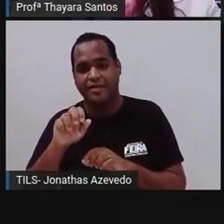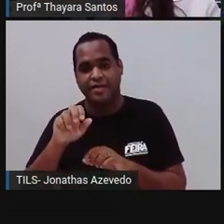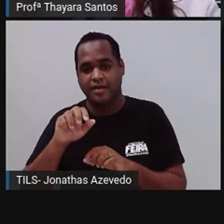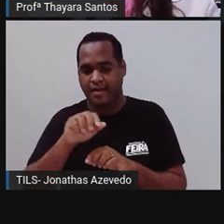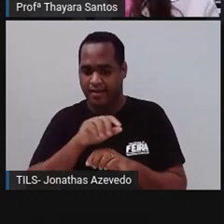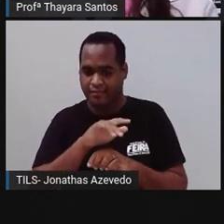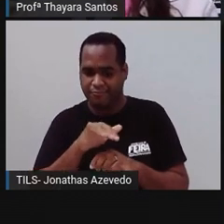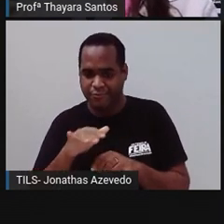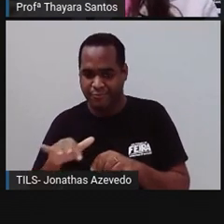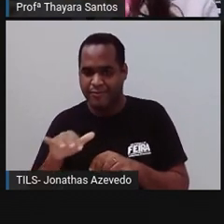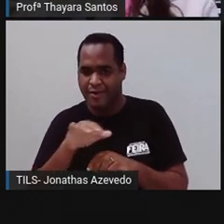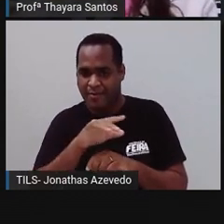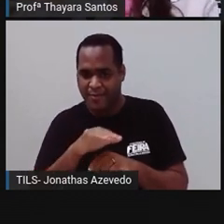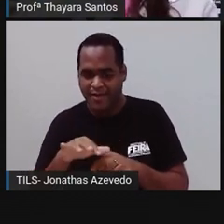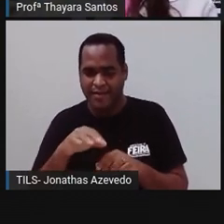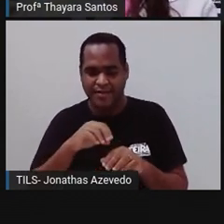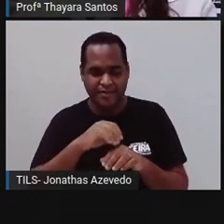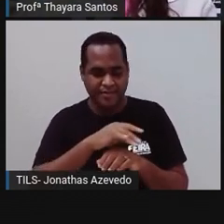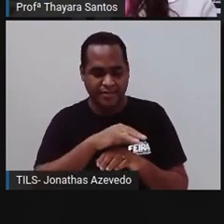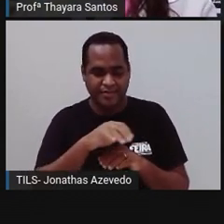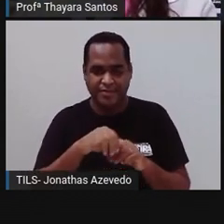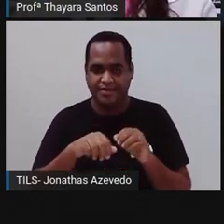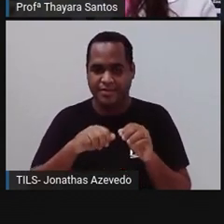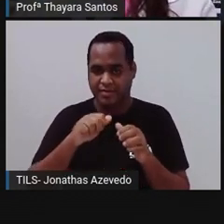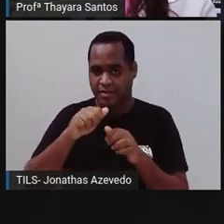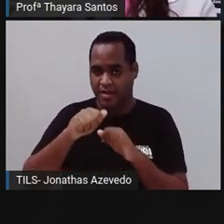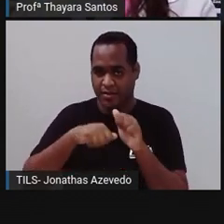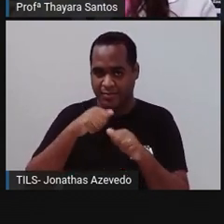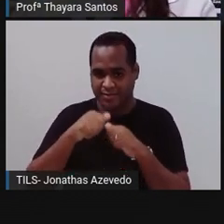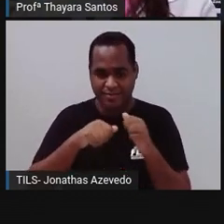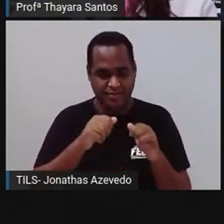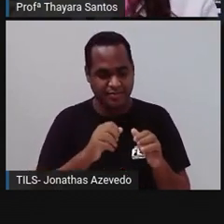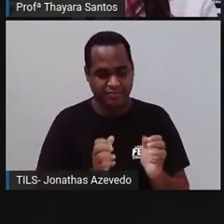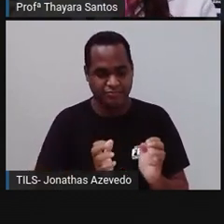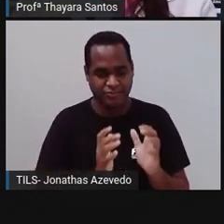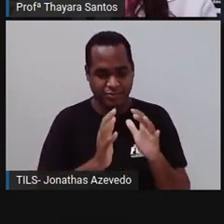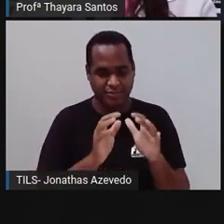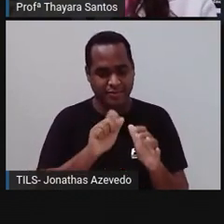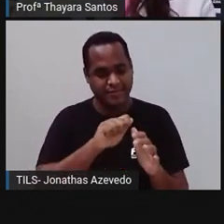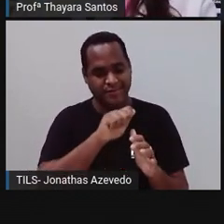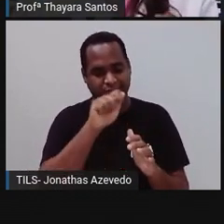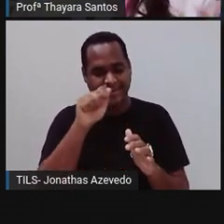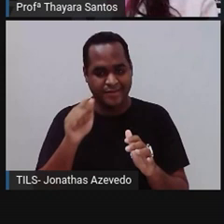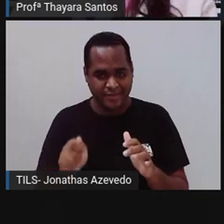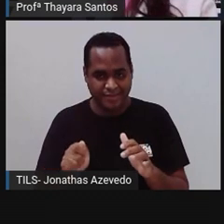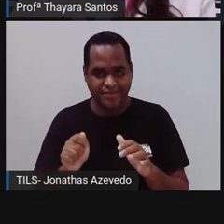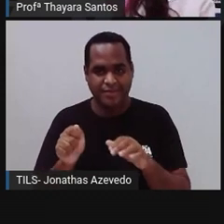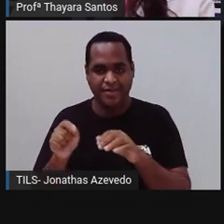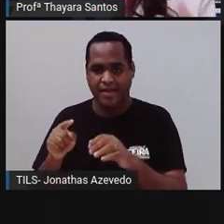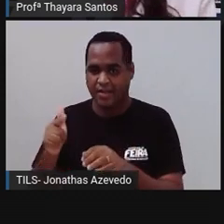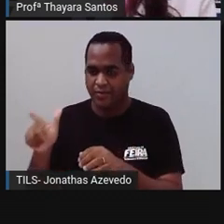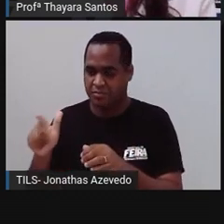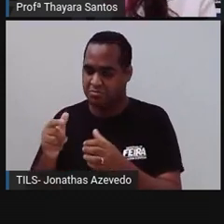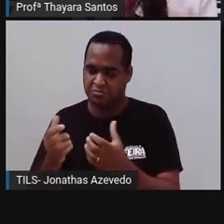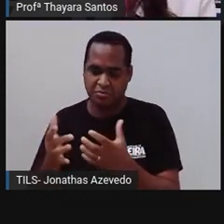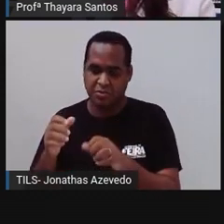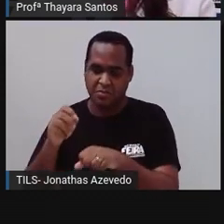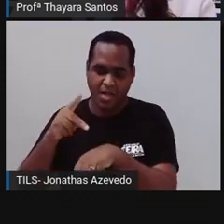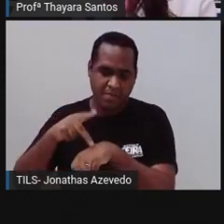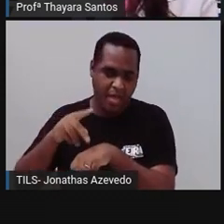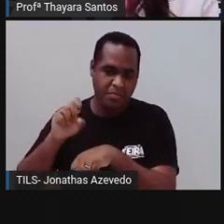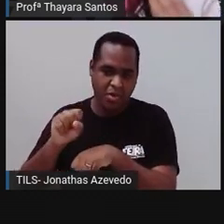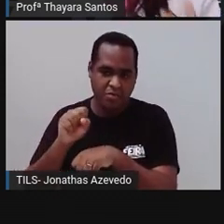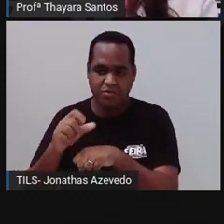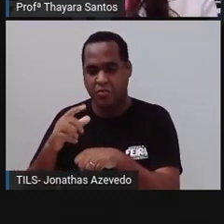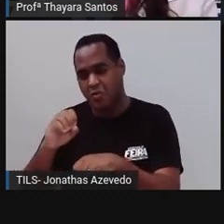sair dentro da esponja pelo átrio, por essa abertura central, e ela vai se depositar em um substrato, que pode ser uma rocha, pode ser um